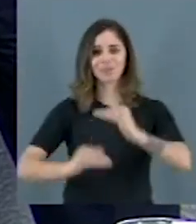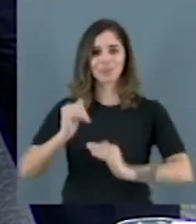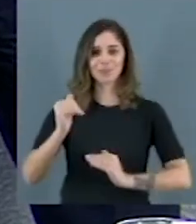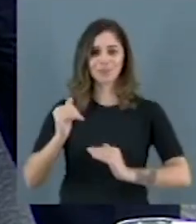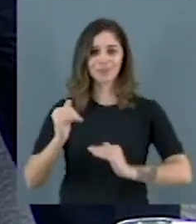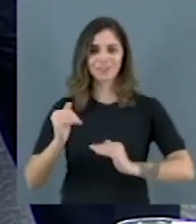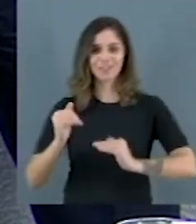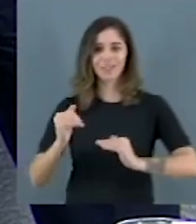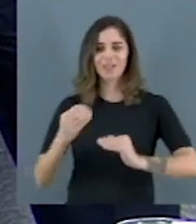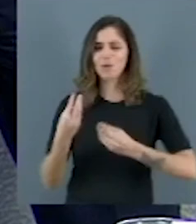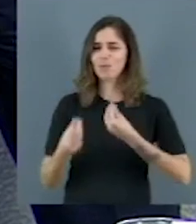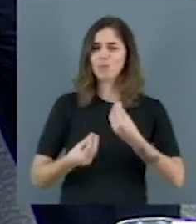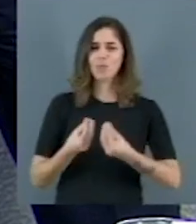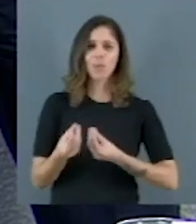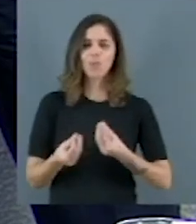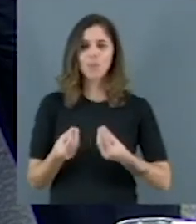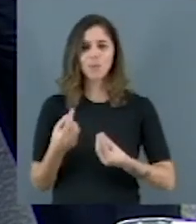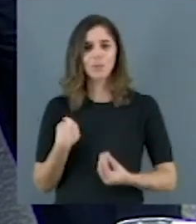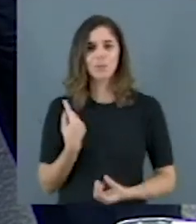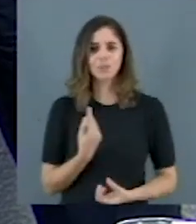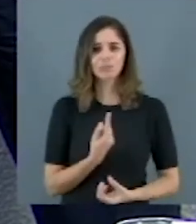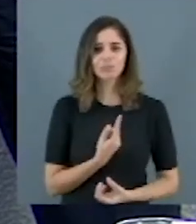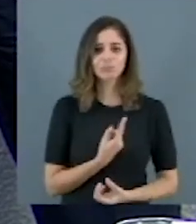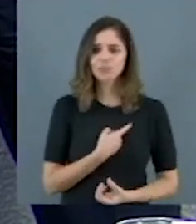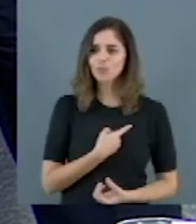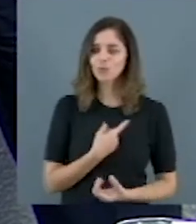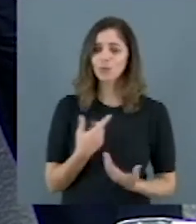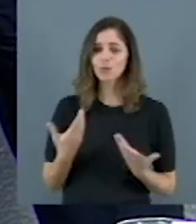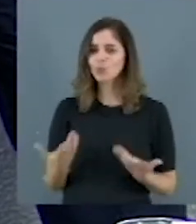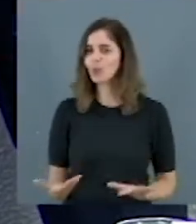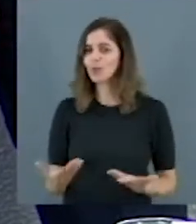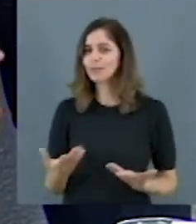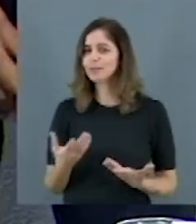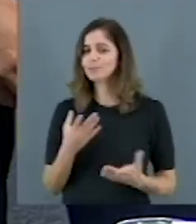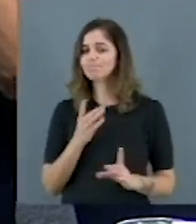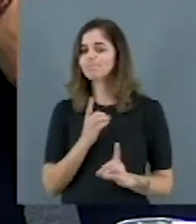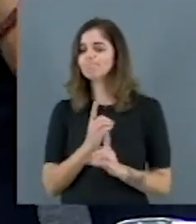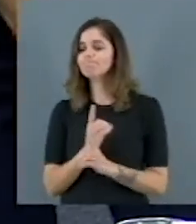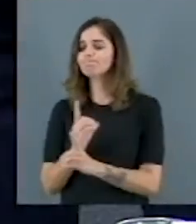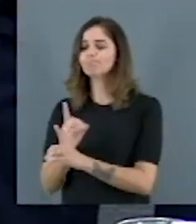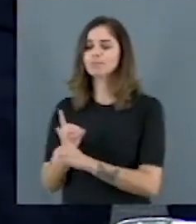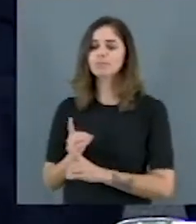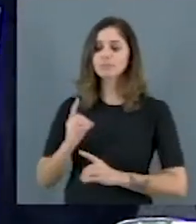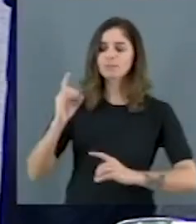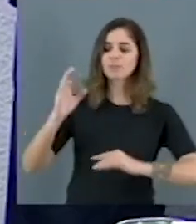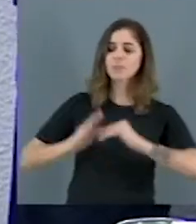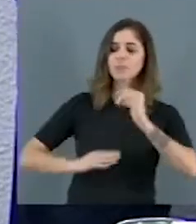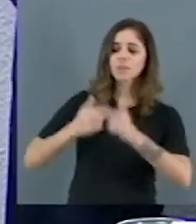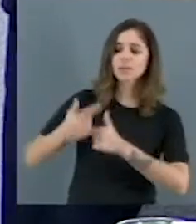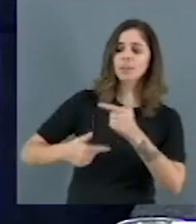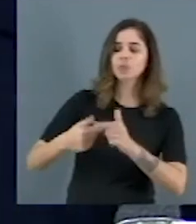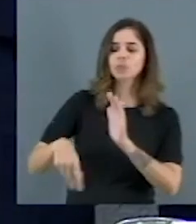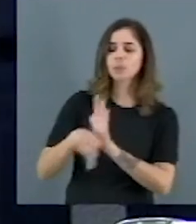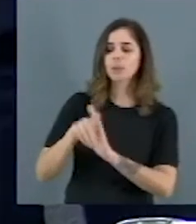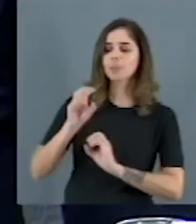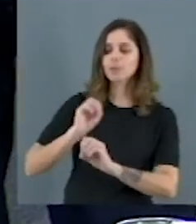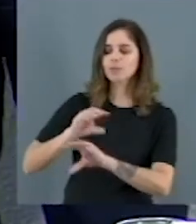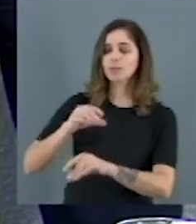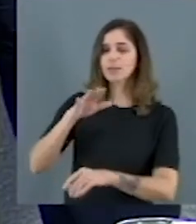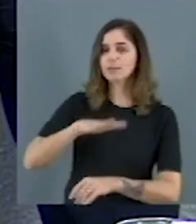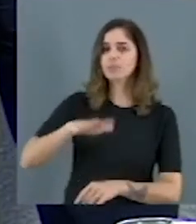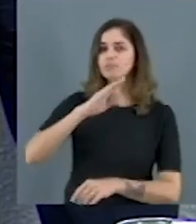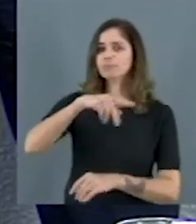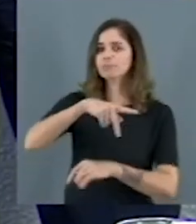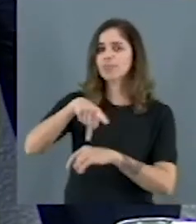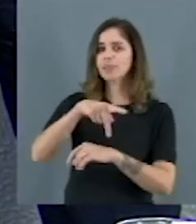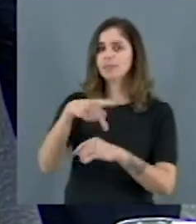com o modo como nós conceituamos quem são os trabalhadores de educação nesse país. Problemas que têm a ver